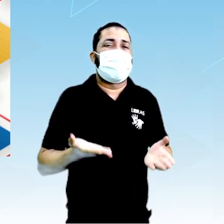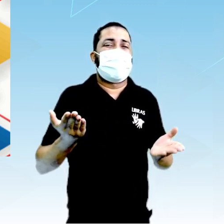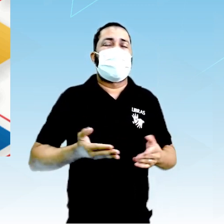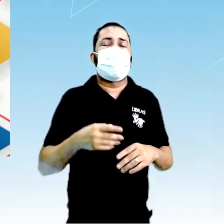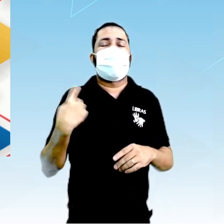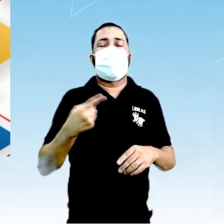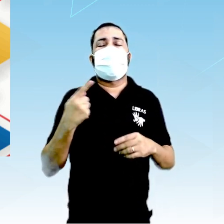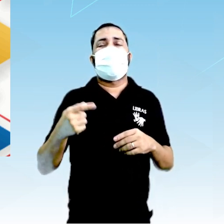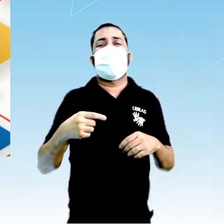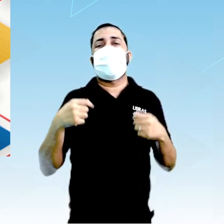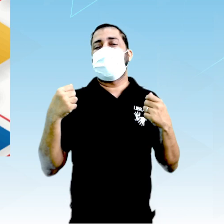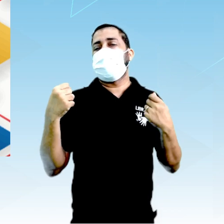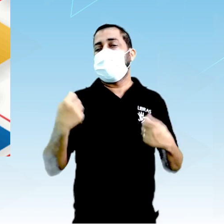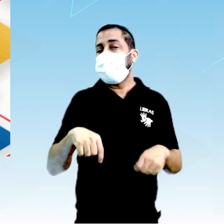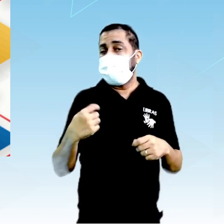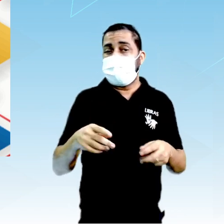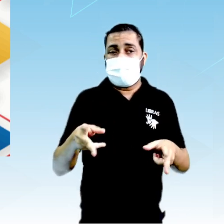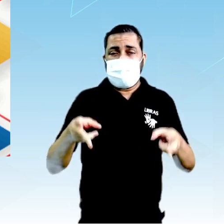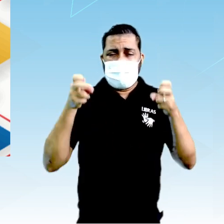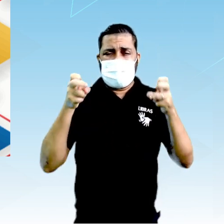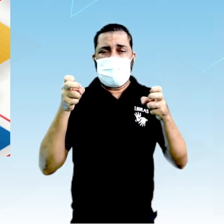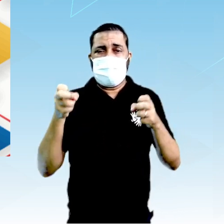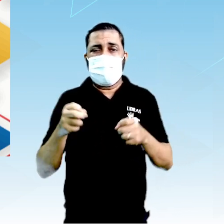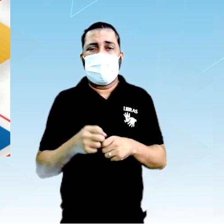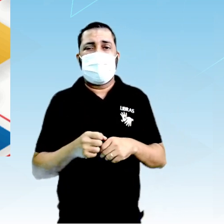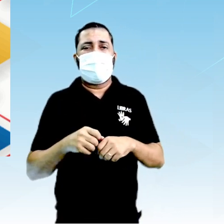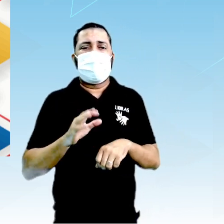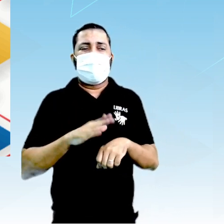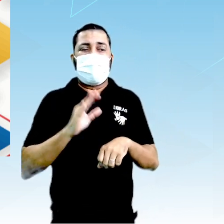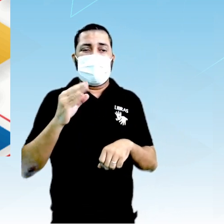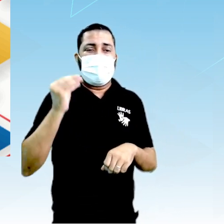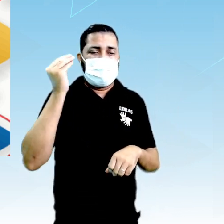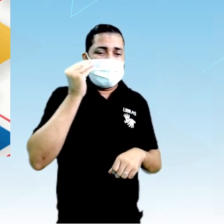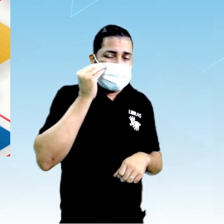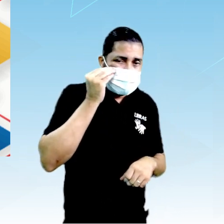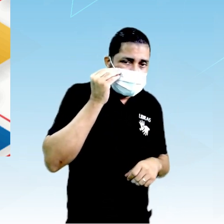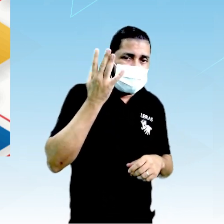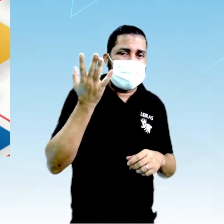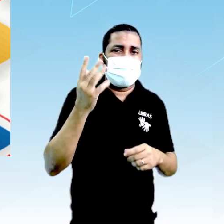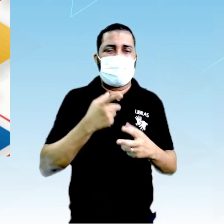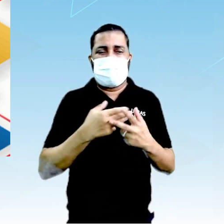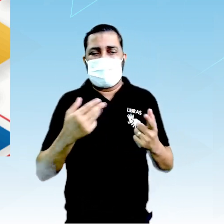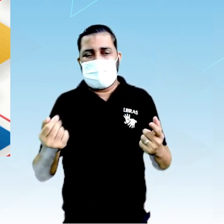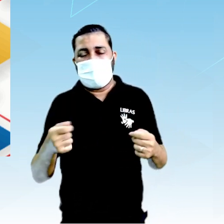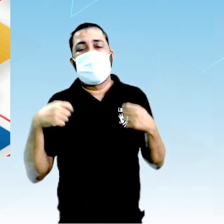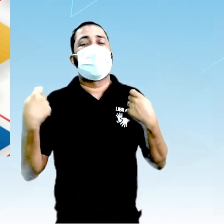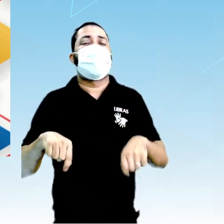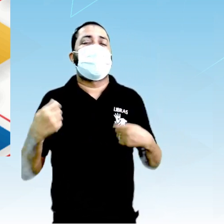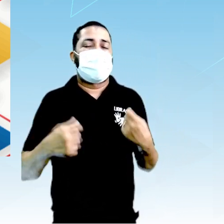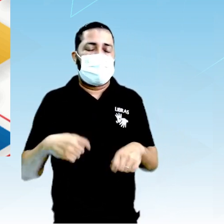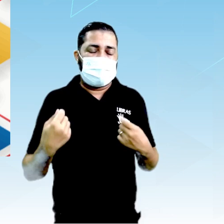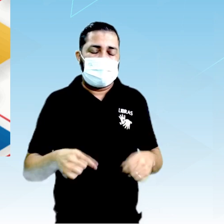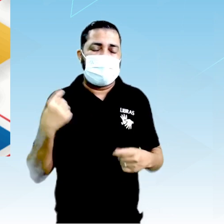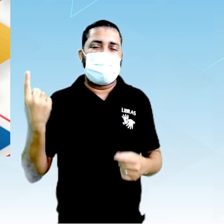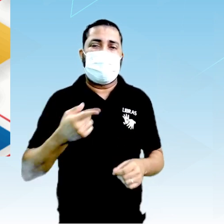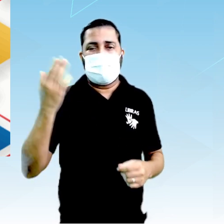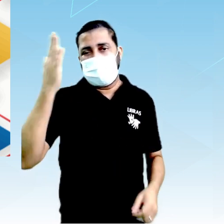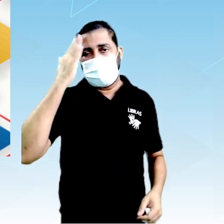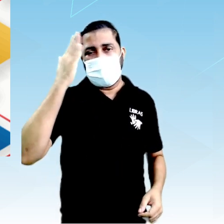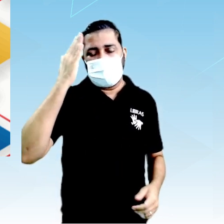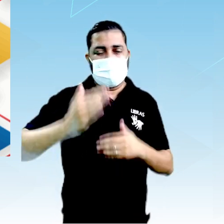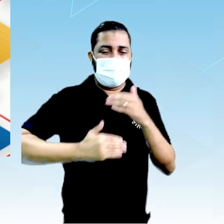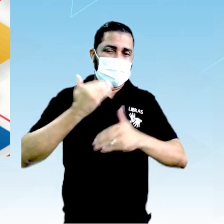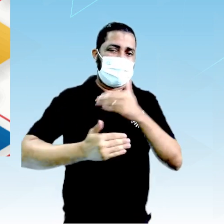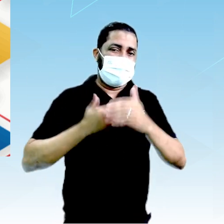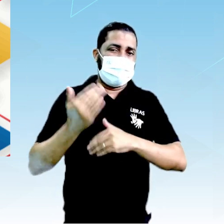que a gente perceba como cada vez mais experimentos e mais razão é necessário para que a gente entenda a